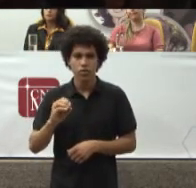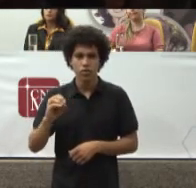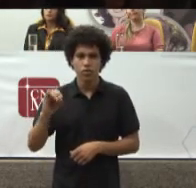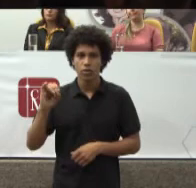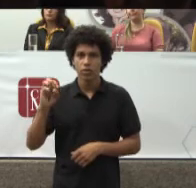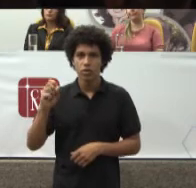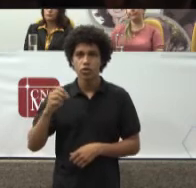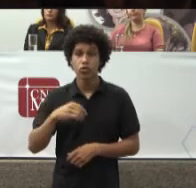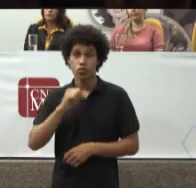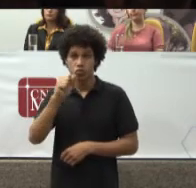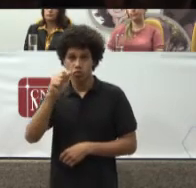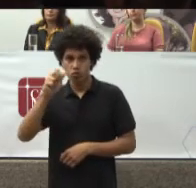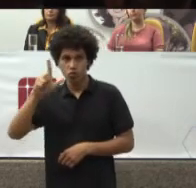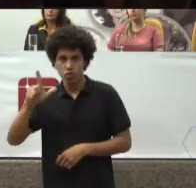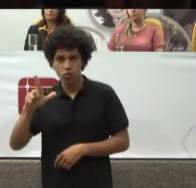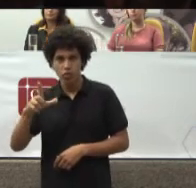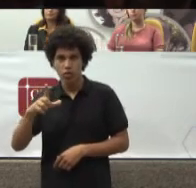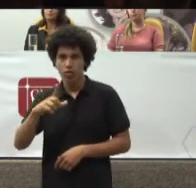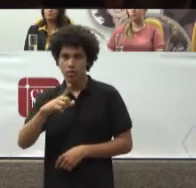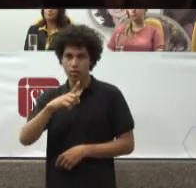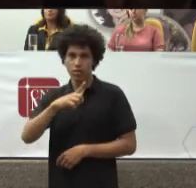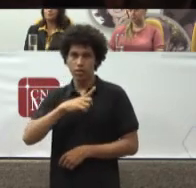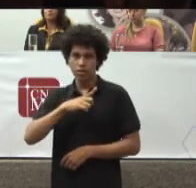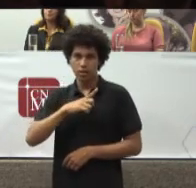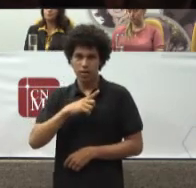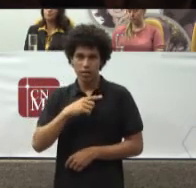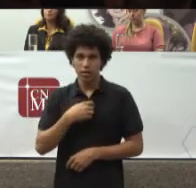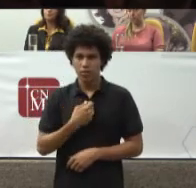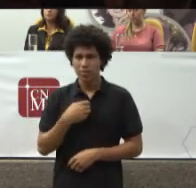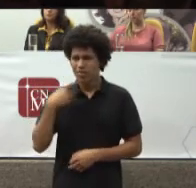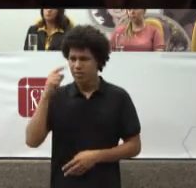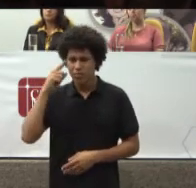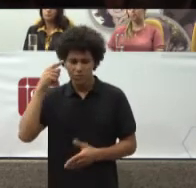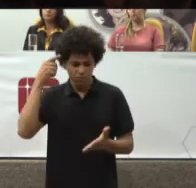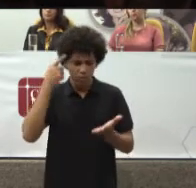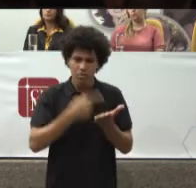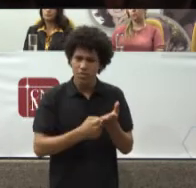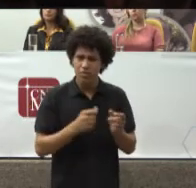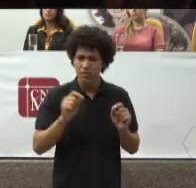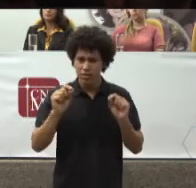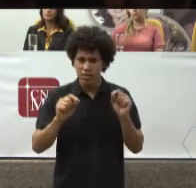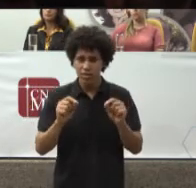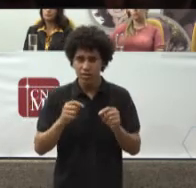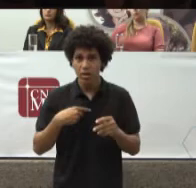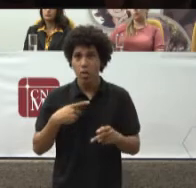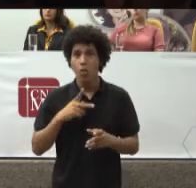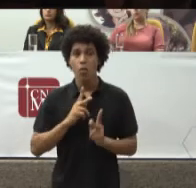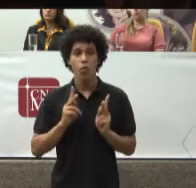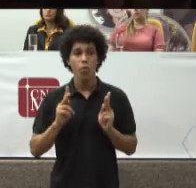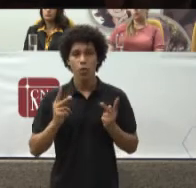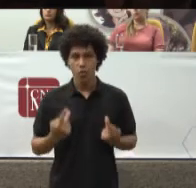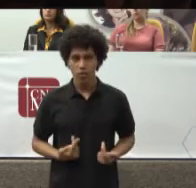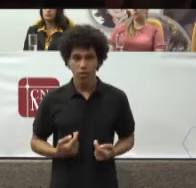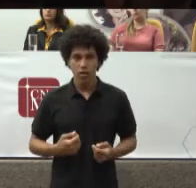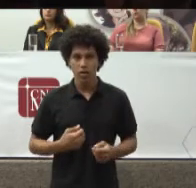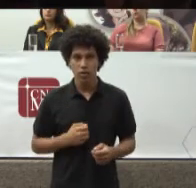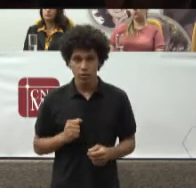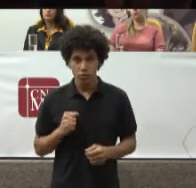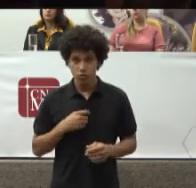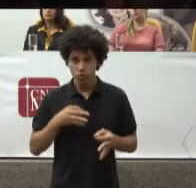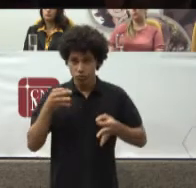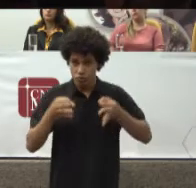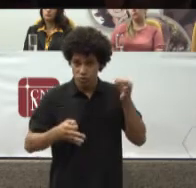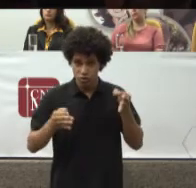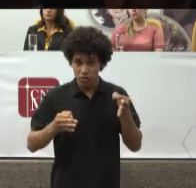Uma situação Tão específica Que a promotoria De justiça De defesa Da saúde